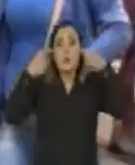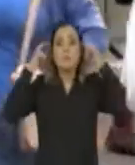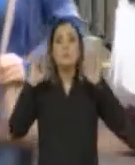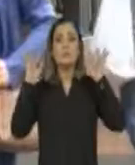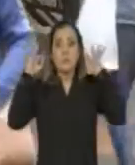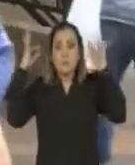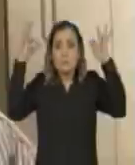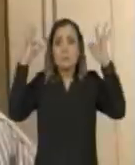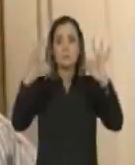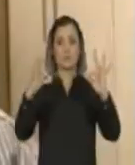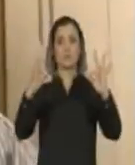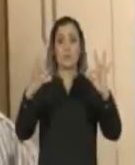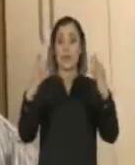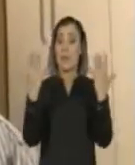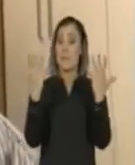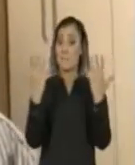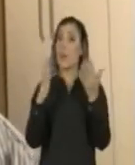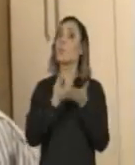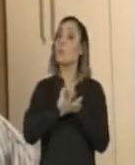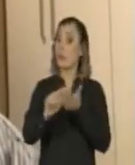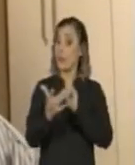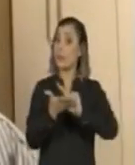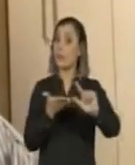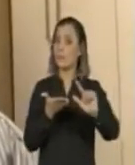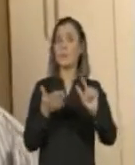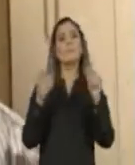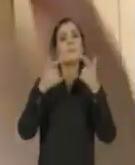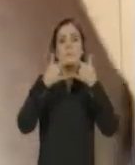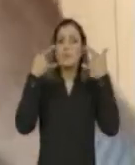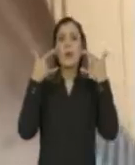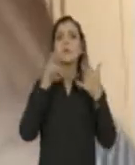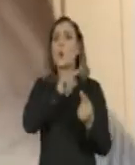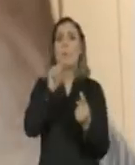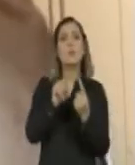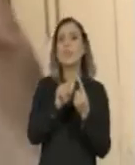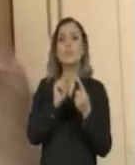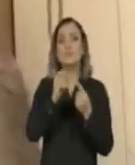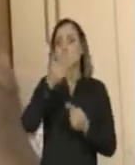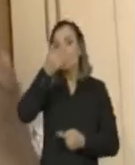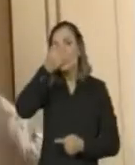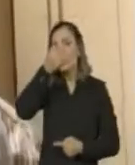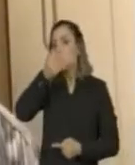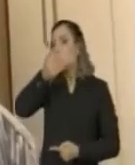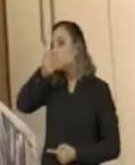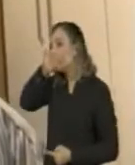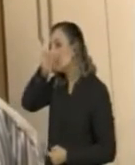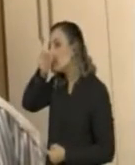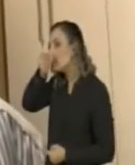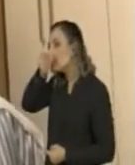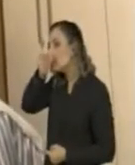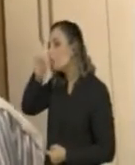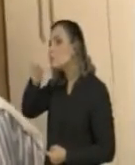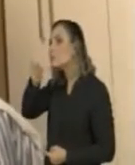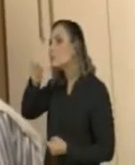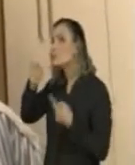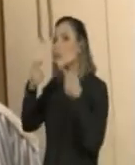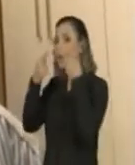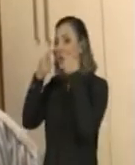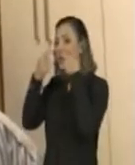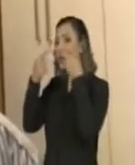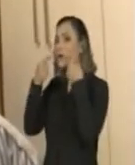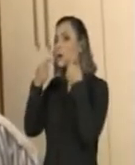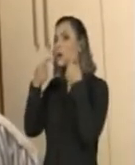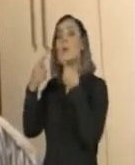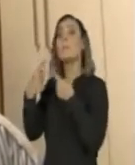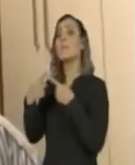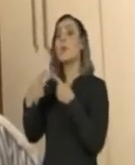sempre com as mãos limpas. Essas máscaras, elas têm o objetivo de tampar nossas narinas e a boca. Então a posição